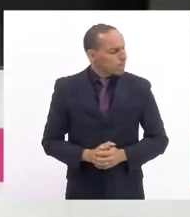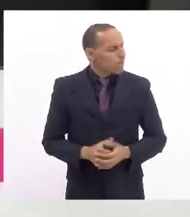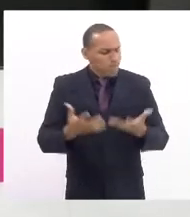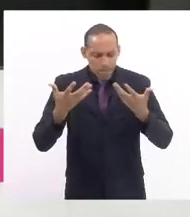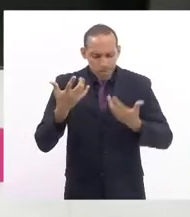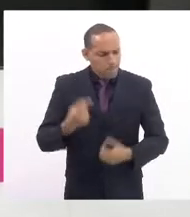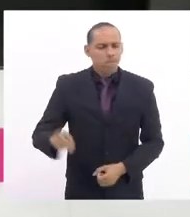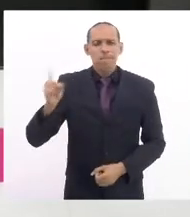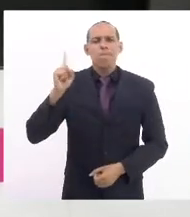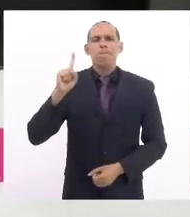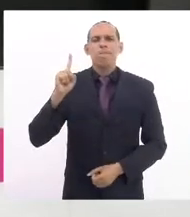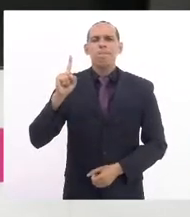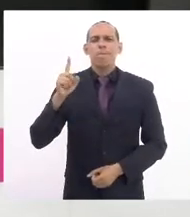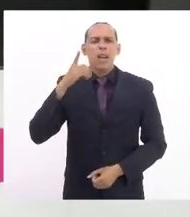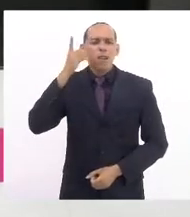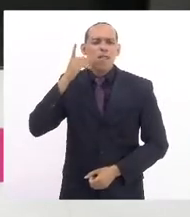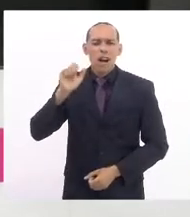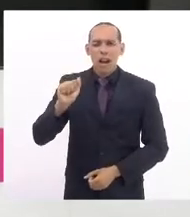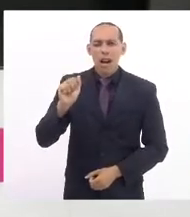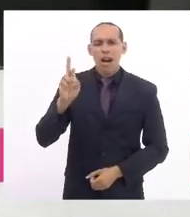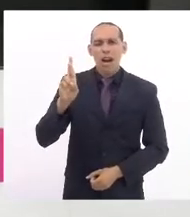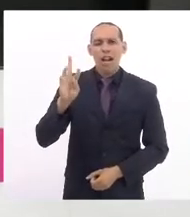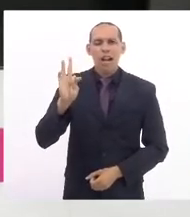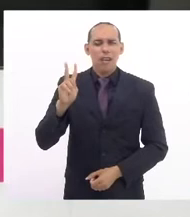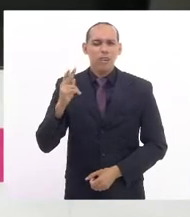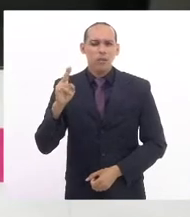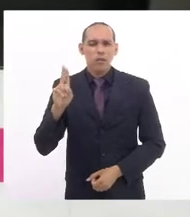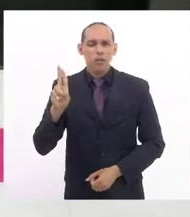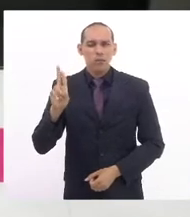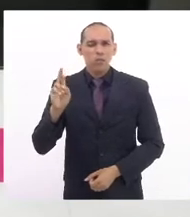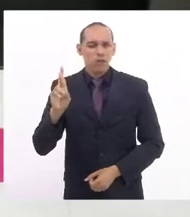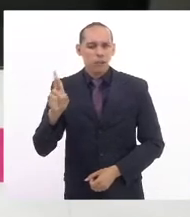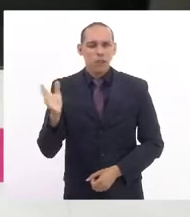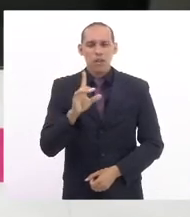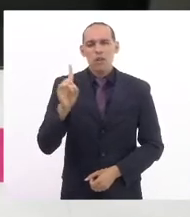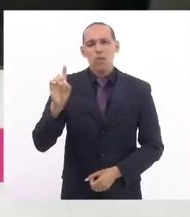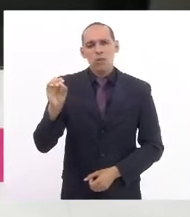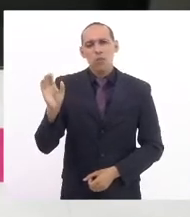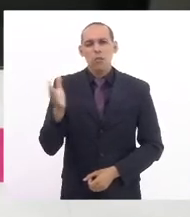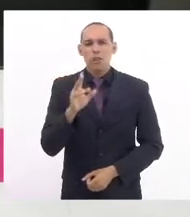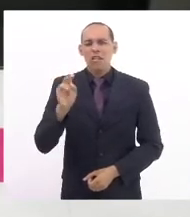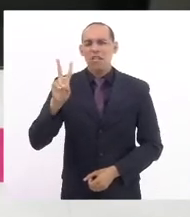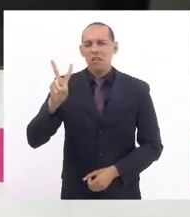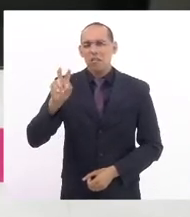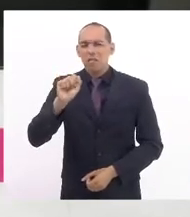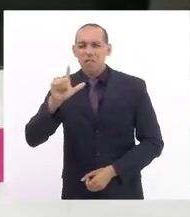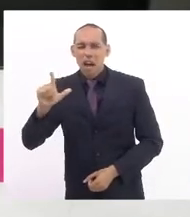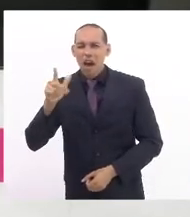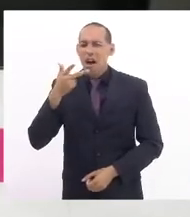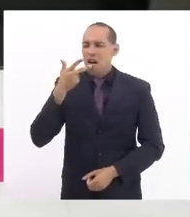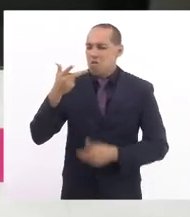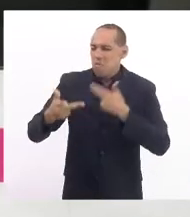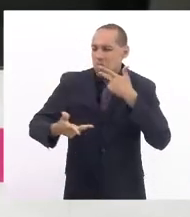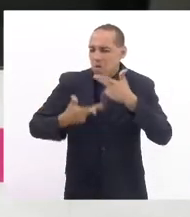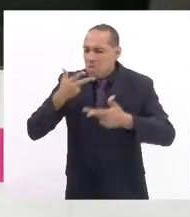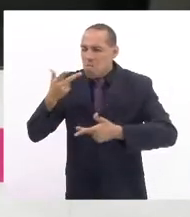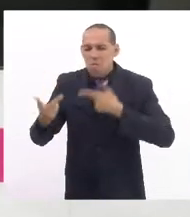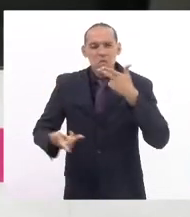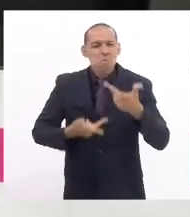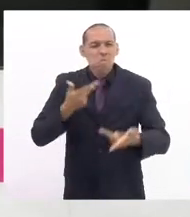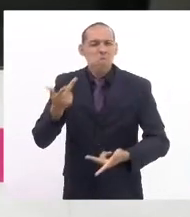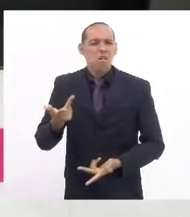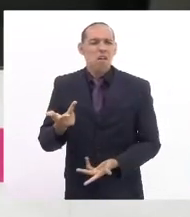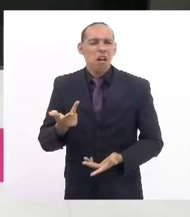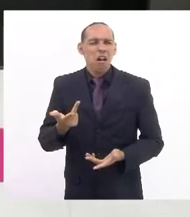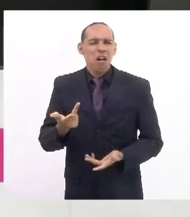do deputado Arthur Duval, que fez falas cruéis, falas